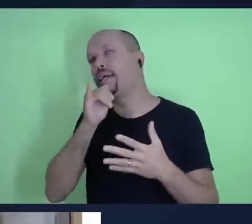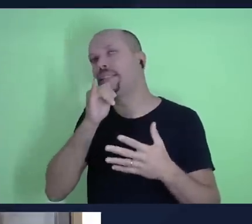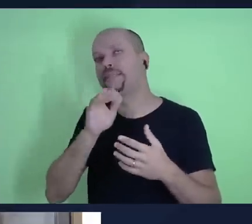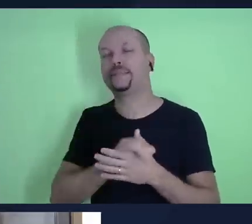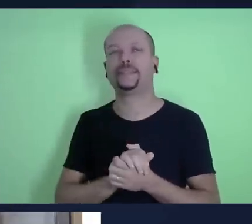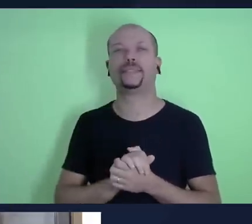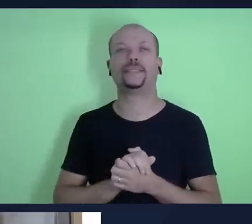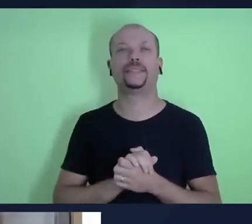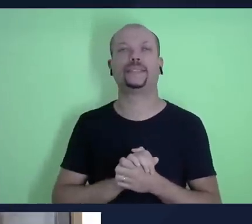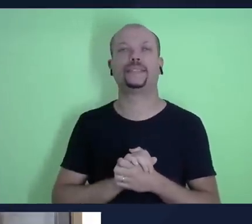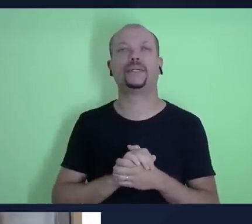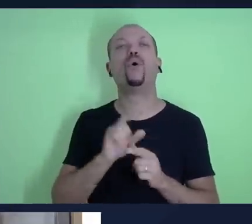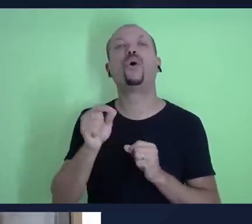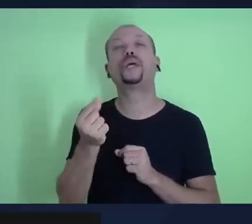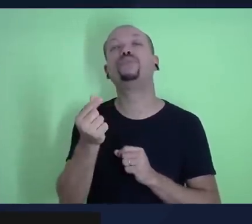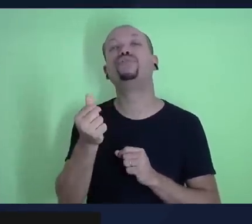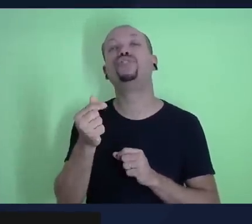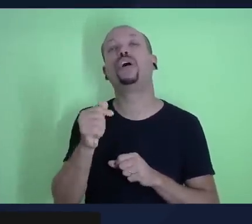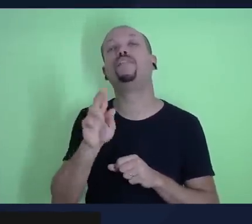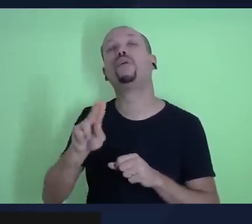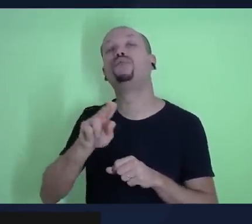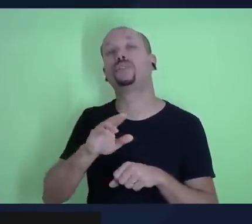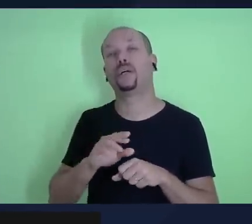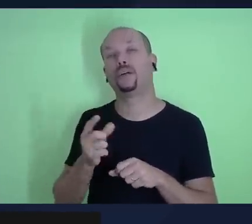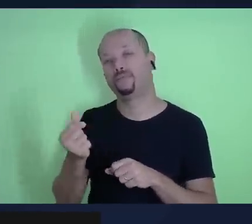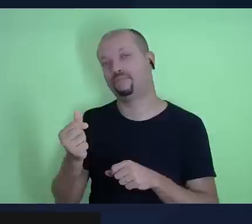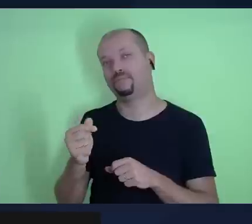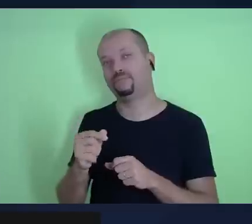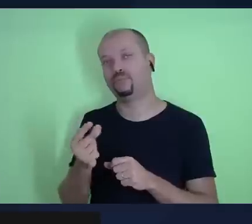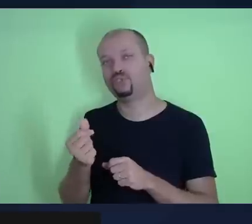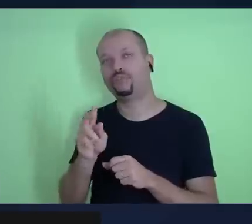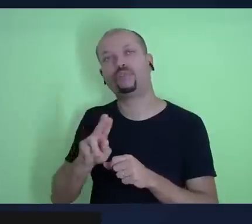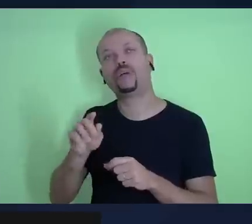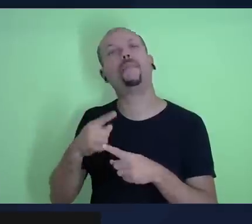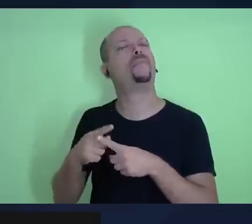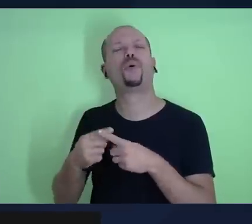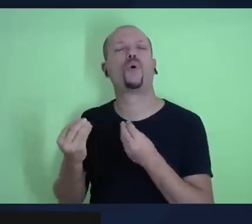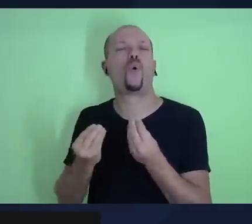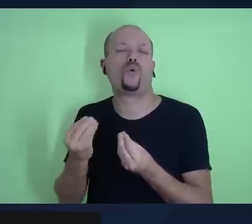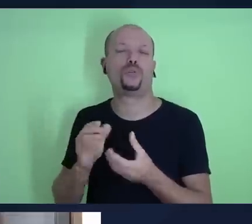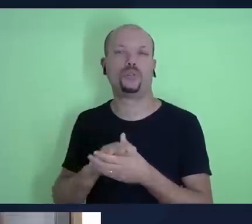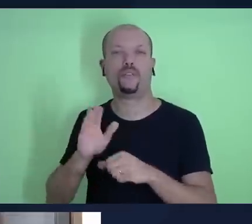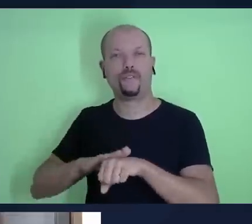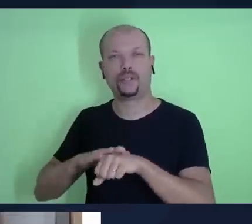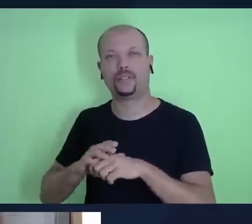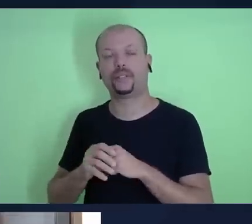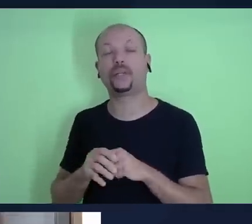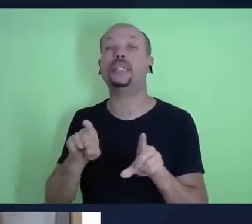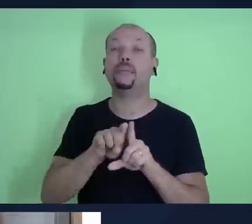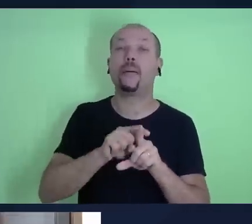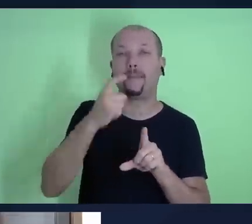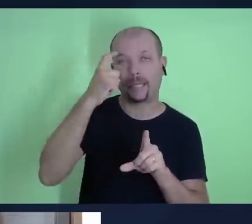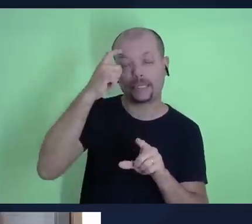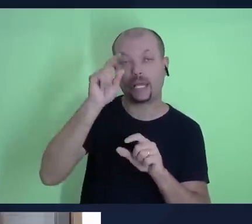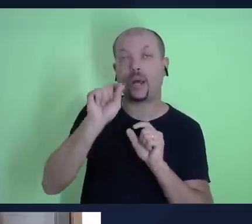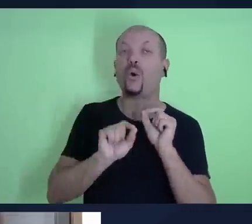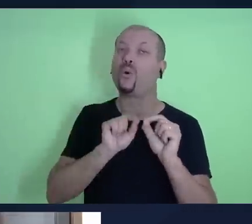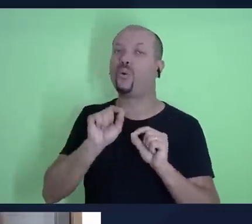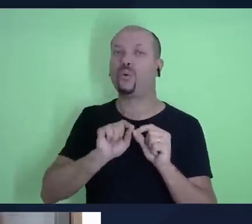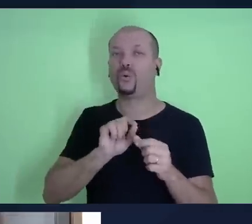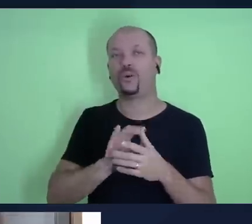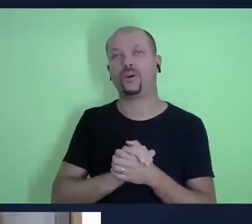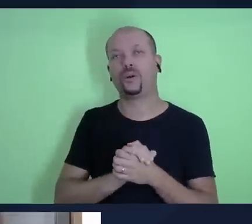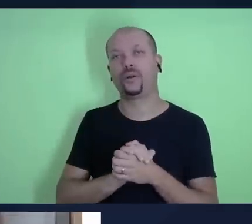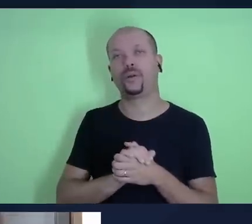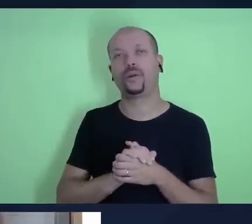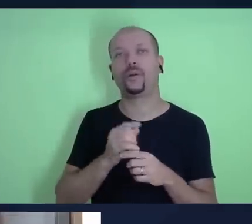no que o dinheiro vai ser utilizado, no que aqueles recursos serão utilizados, mas a gente também pode pensar no propósito do dízimo para aquele